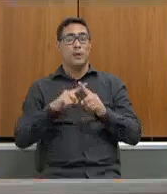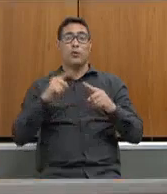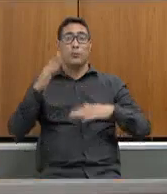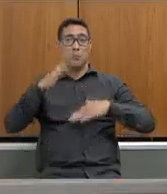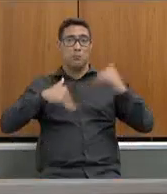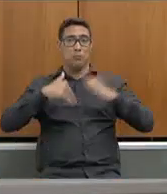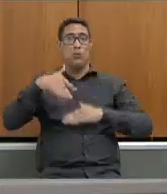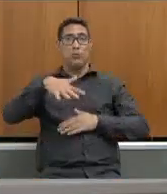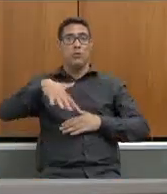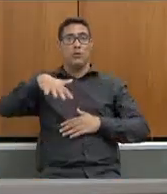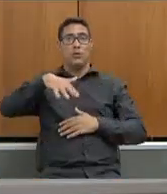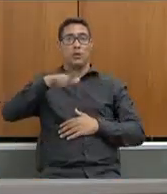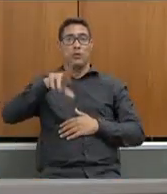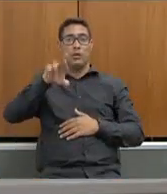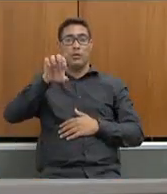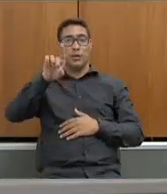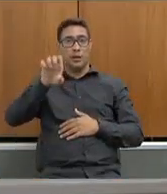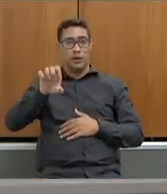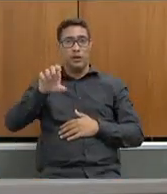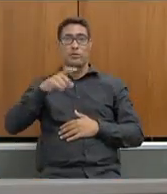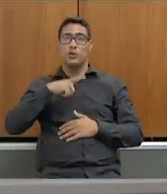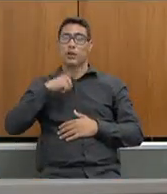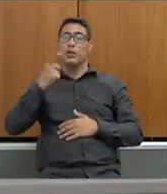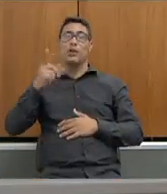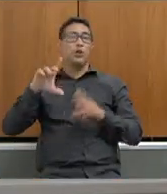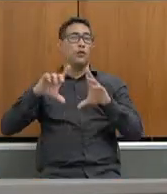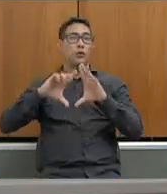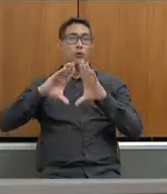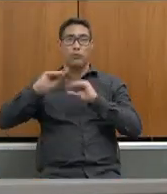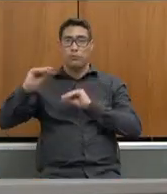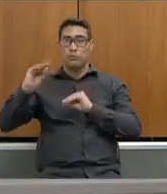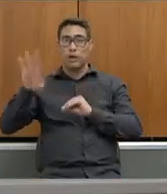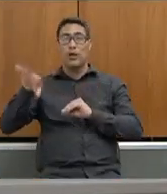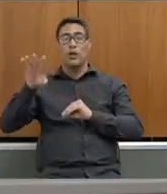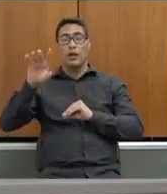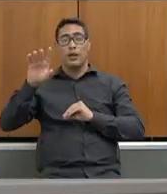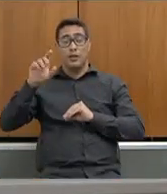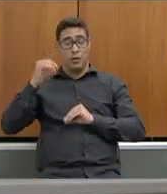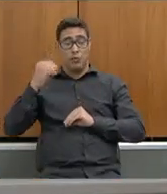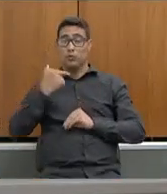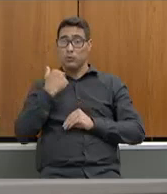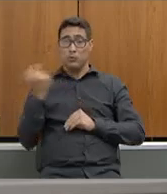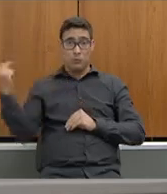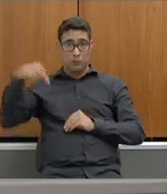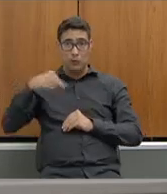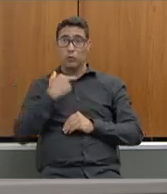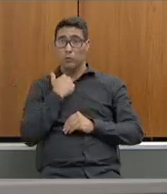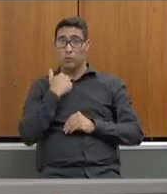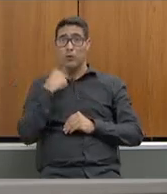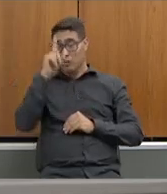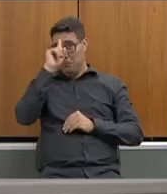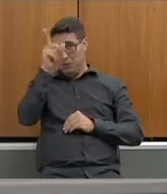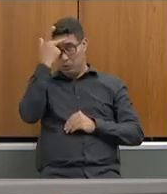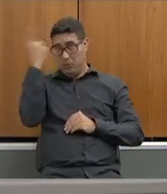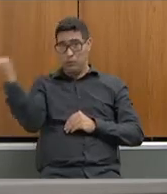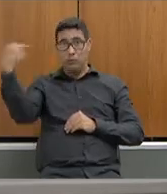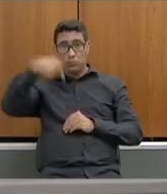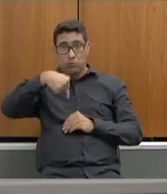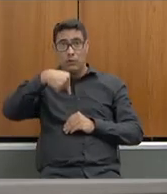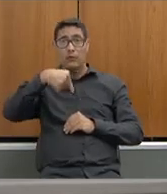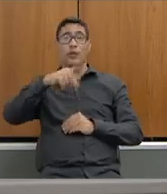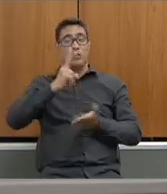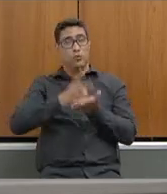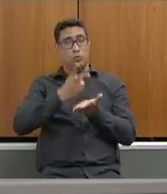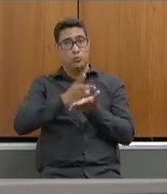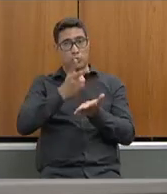rede não irei me furtar a nenhum debate sempre que eu não puder vir mandaremos um representante e continuamos a nossa